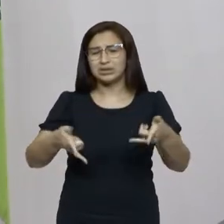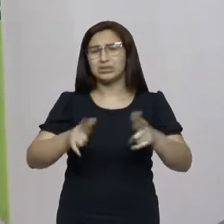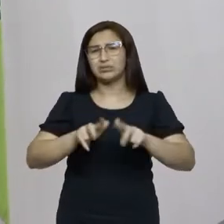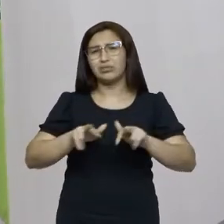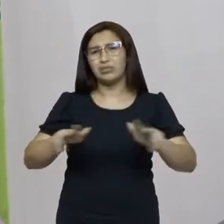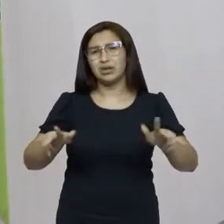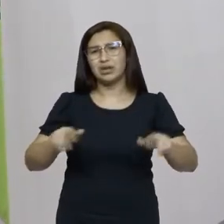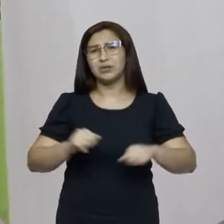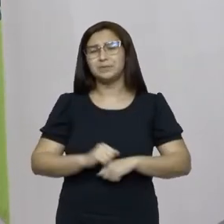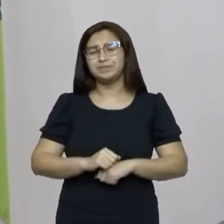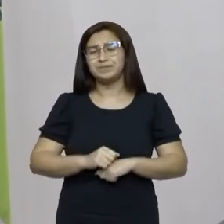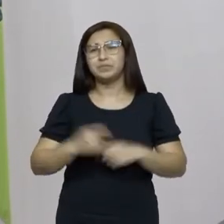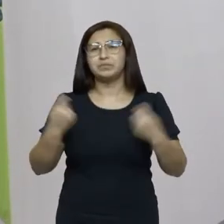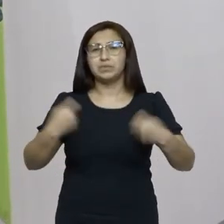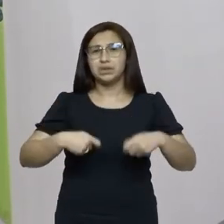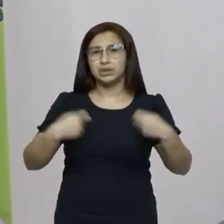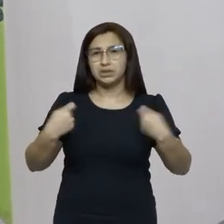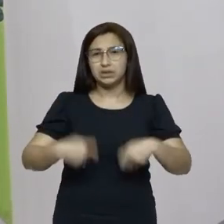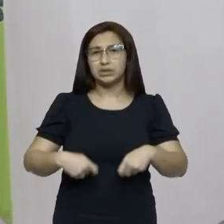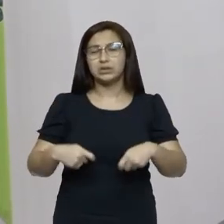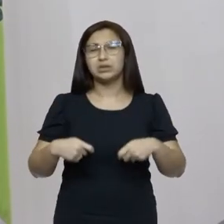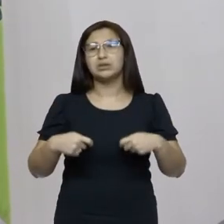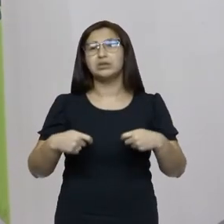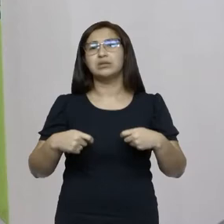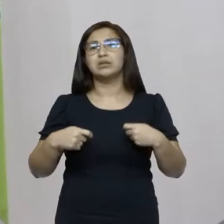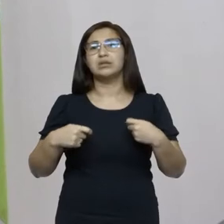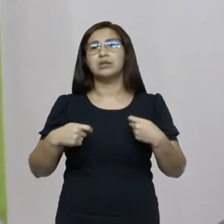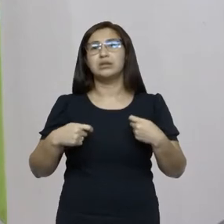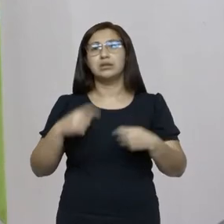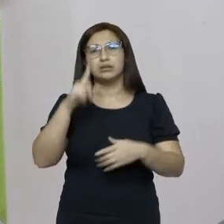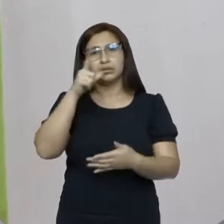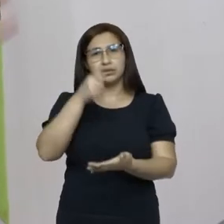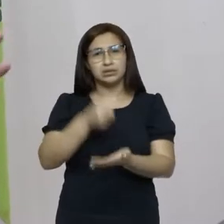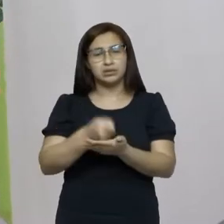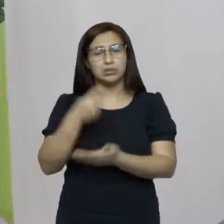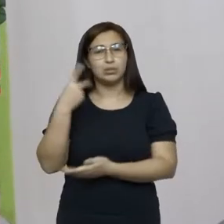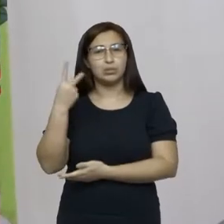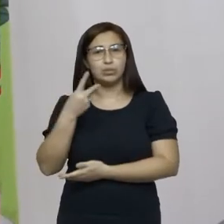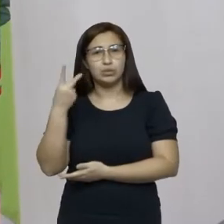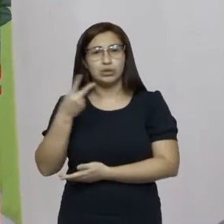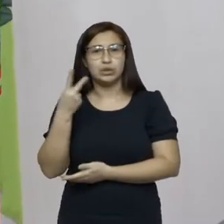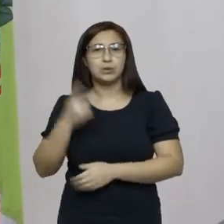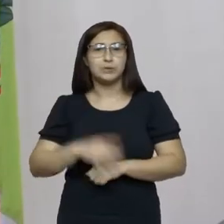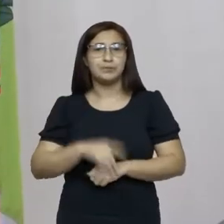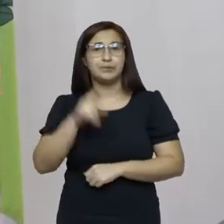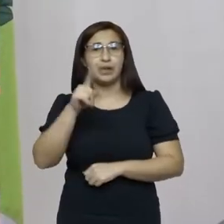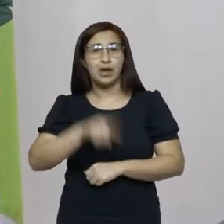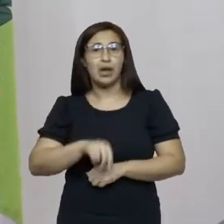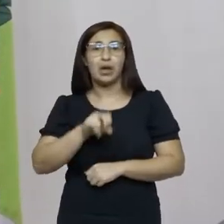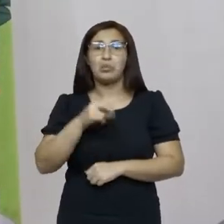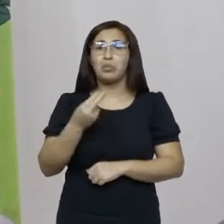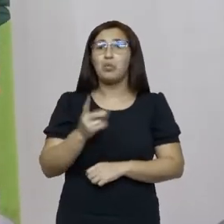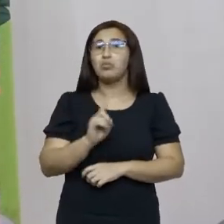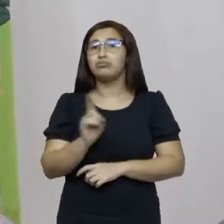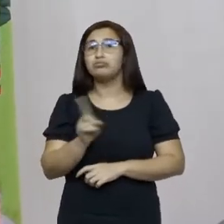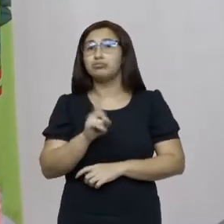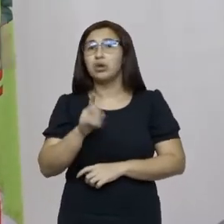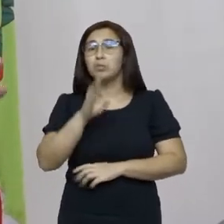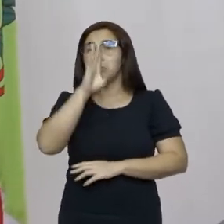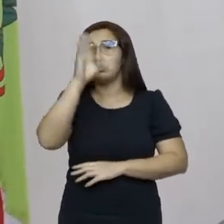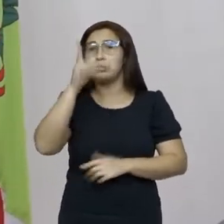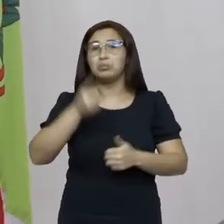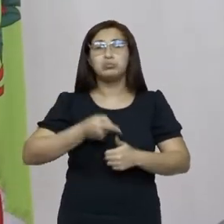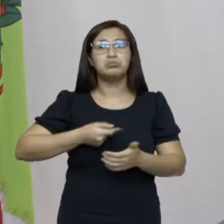então é preciso colocar realmente uma decisão política é ou não é prioridade resolver essas questões